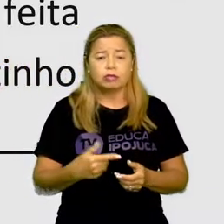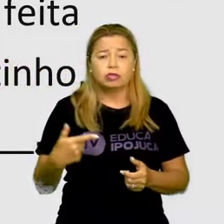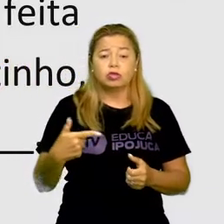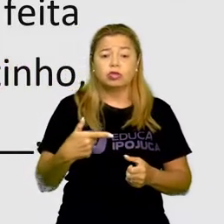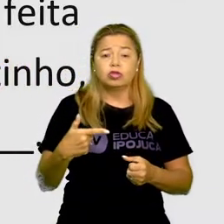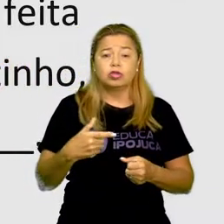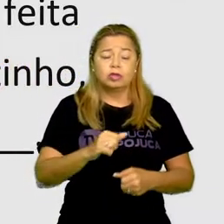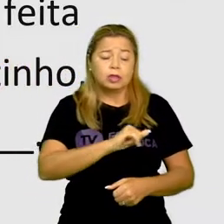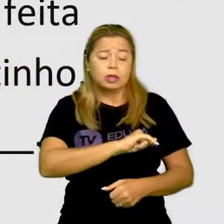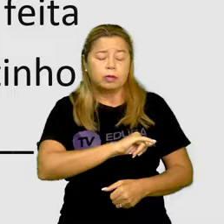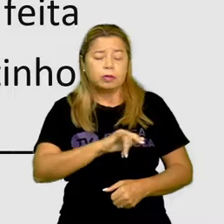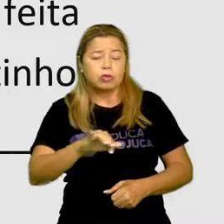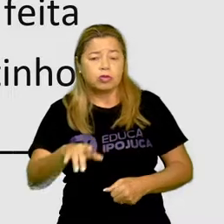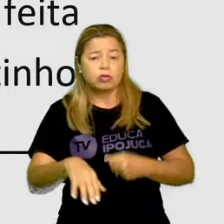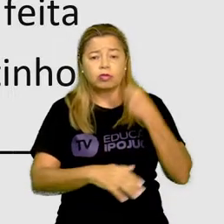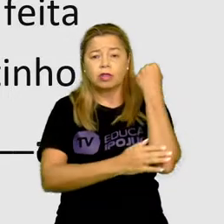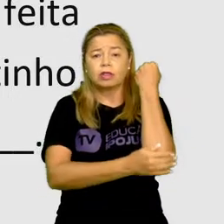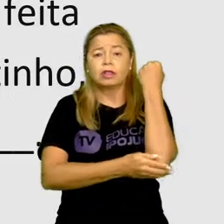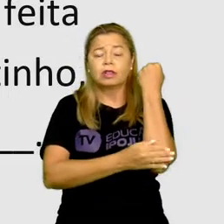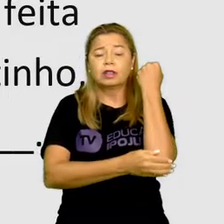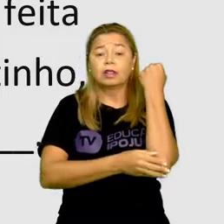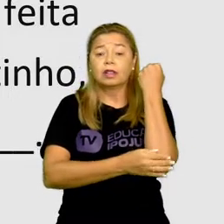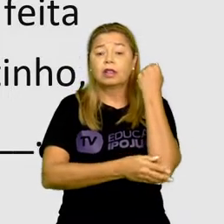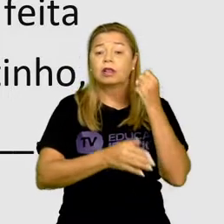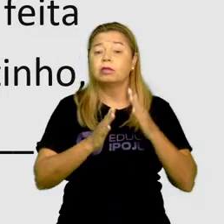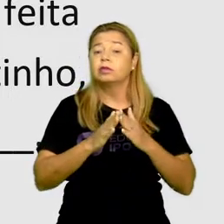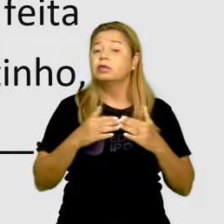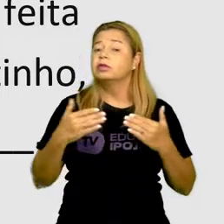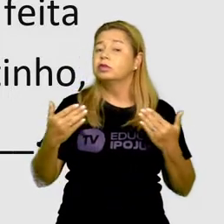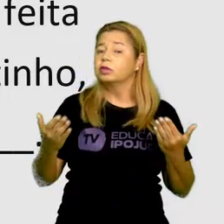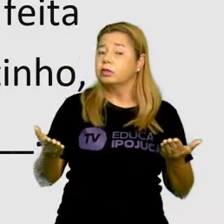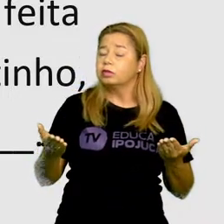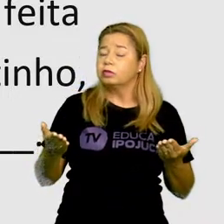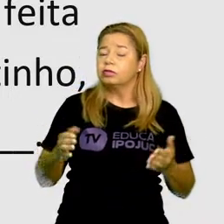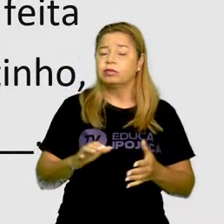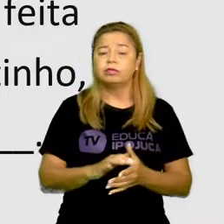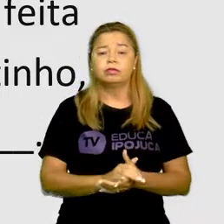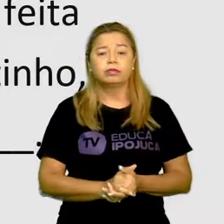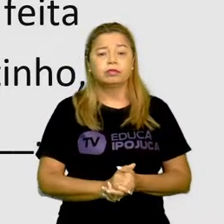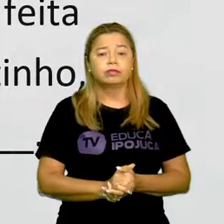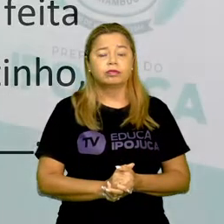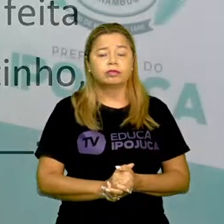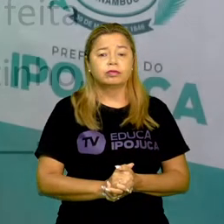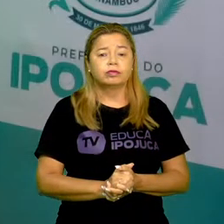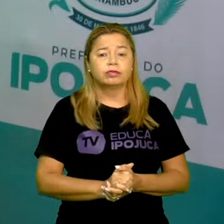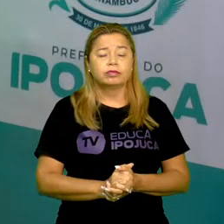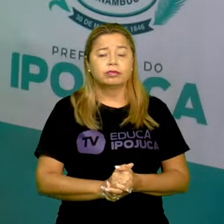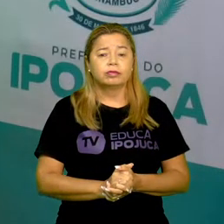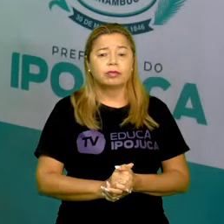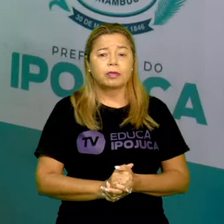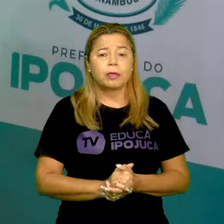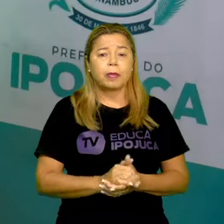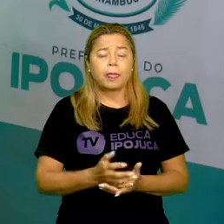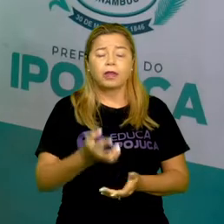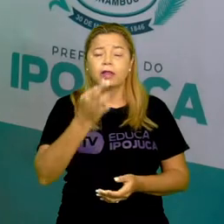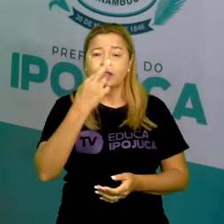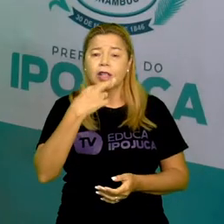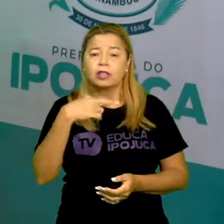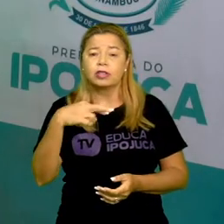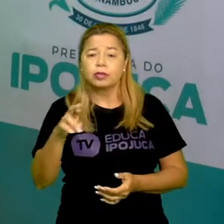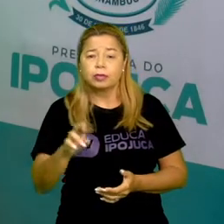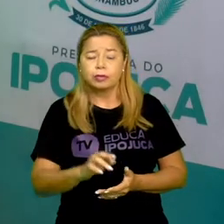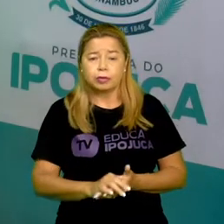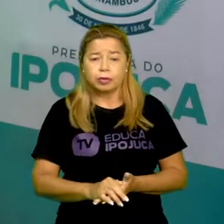municípios vai ser de... Quanto? Pois é. Quem respondeu